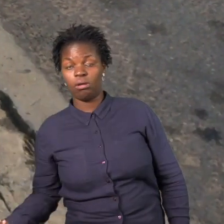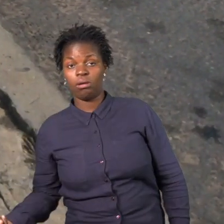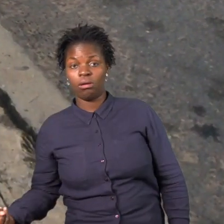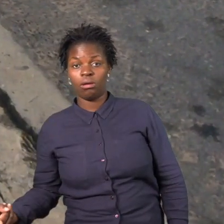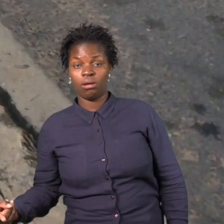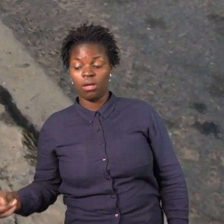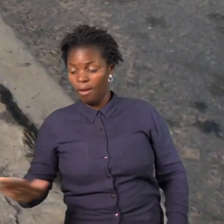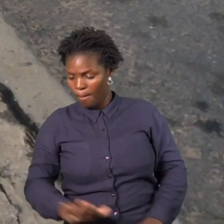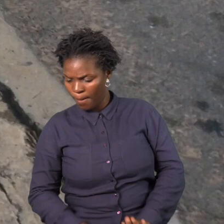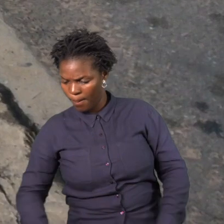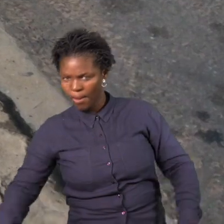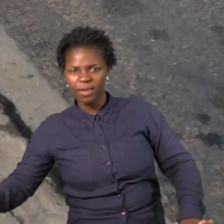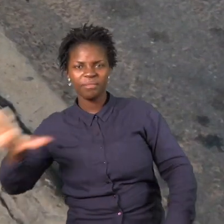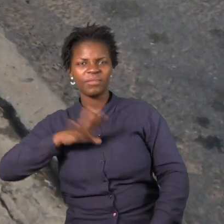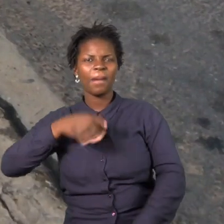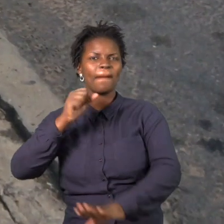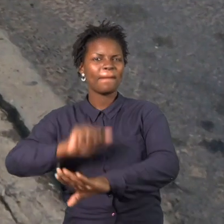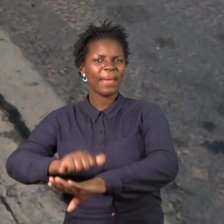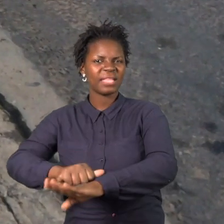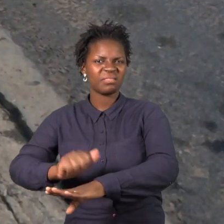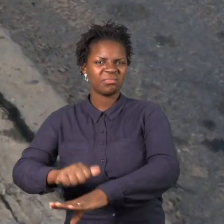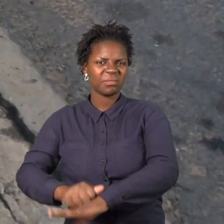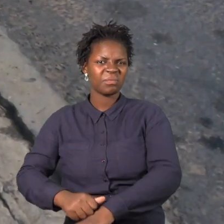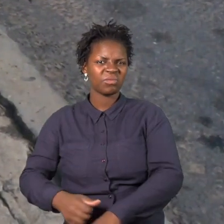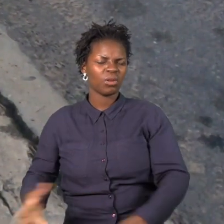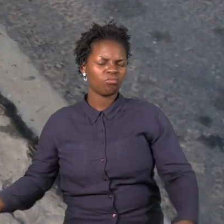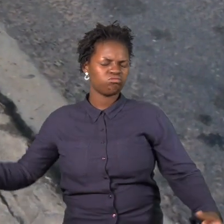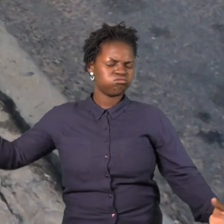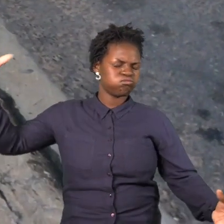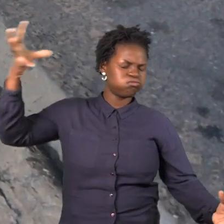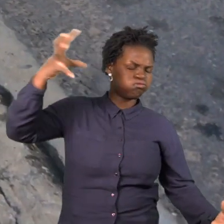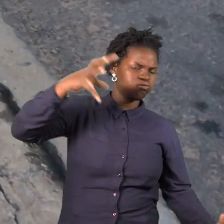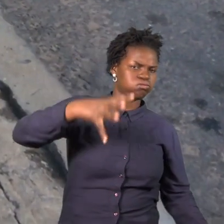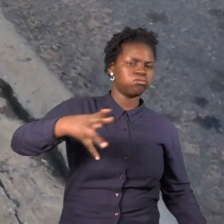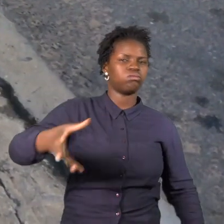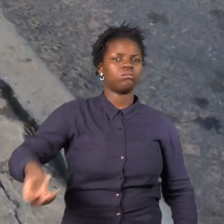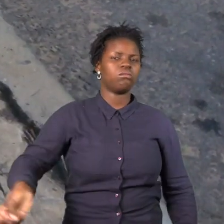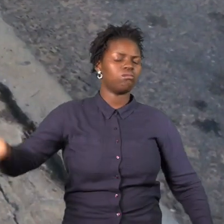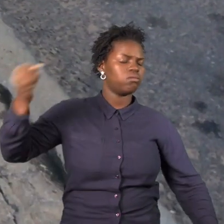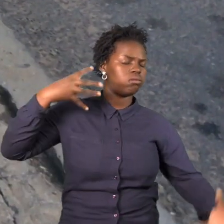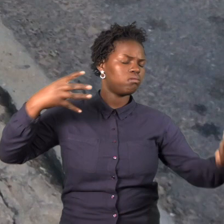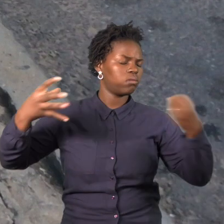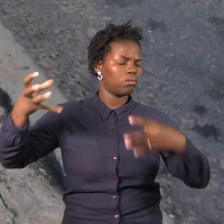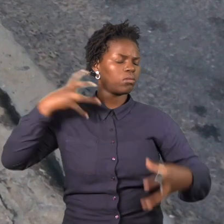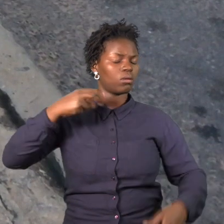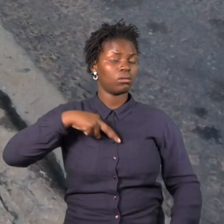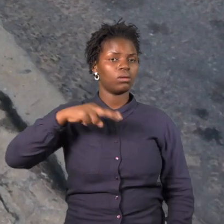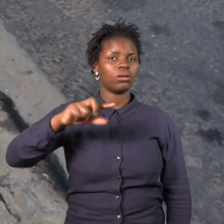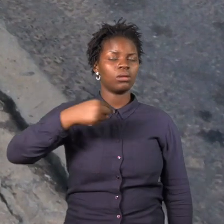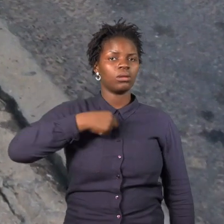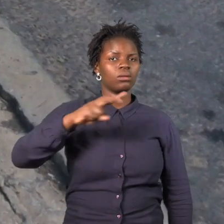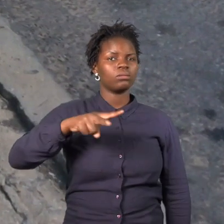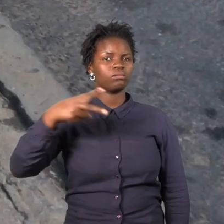em cima de mim e pronto. Daí foi ferido essa parte do joelho. Então não